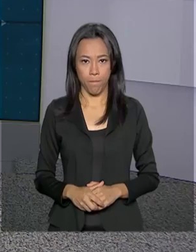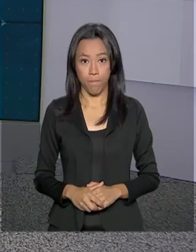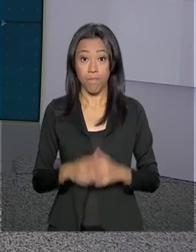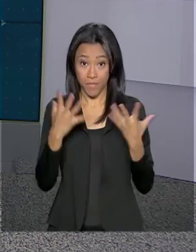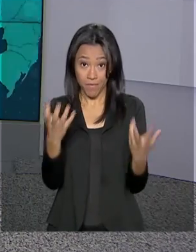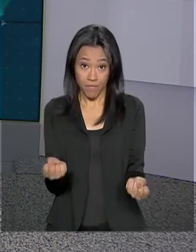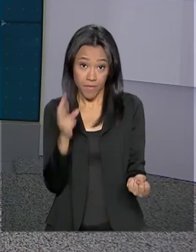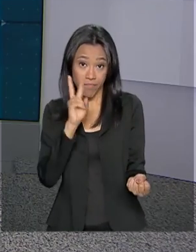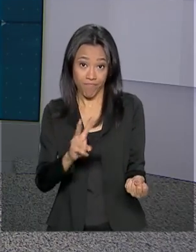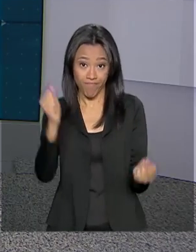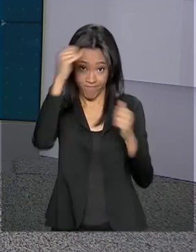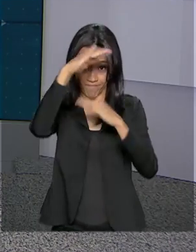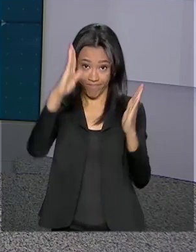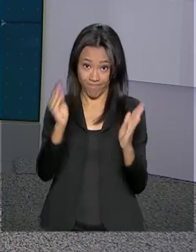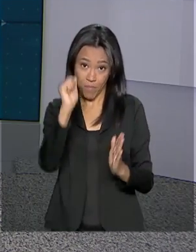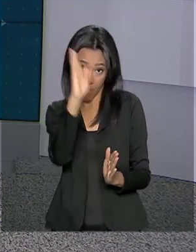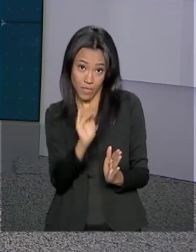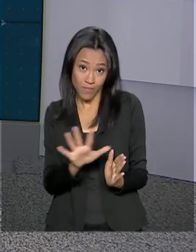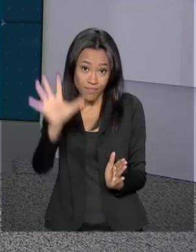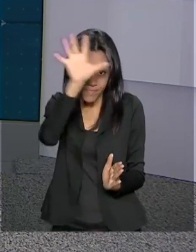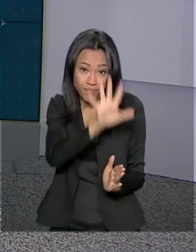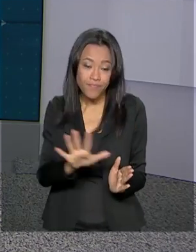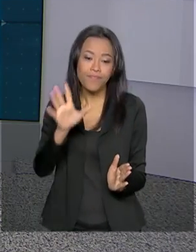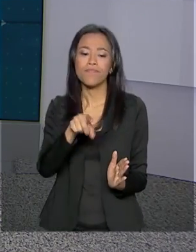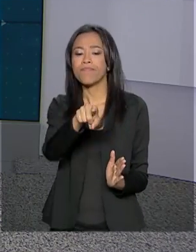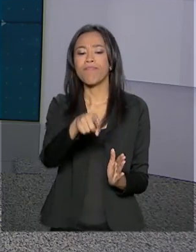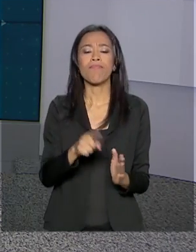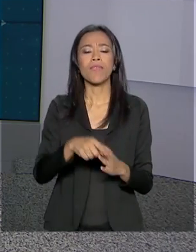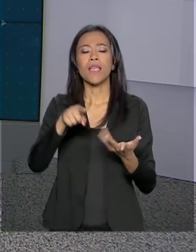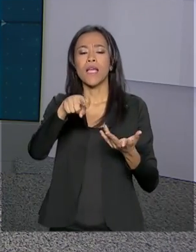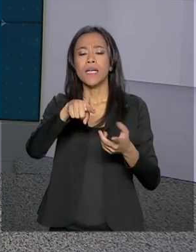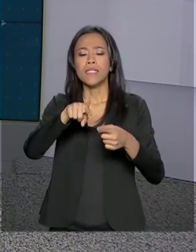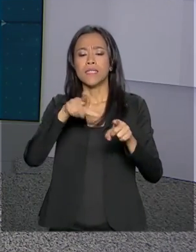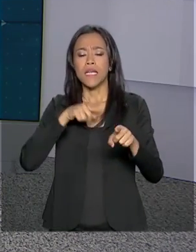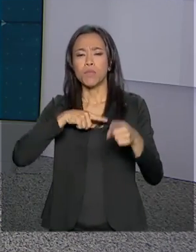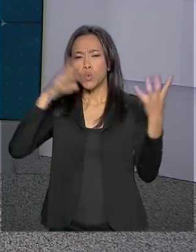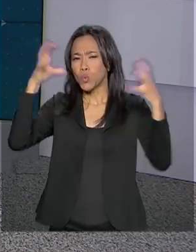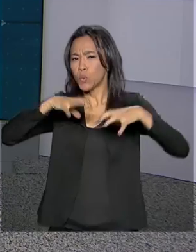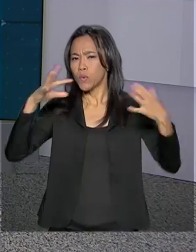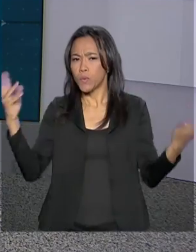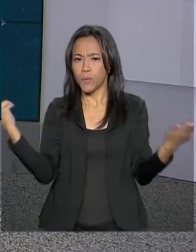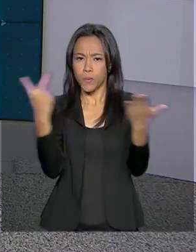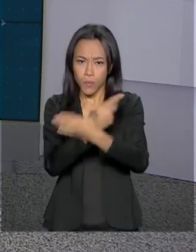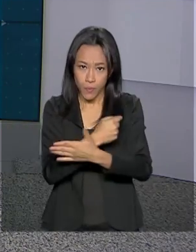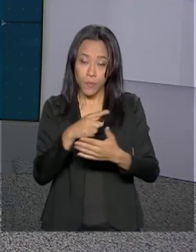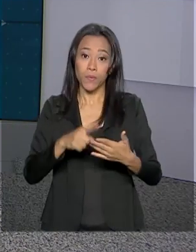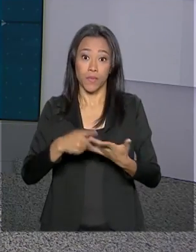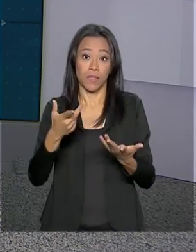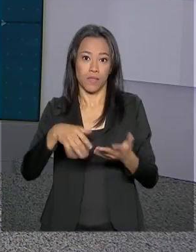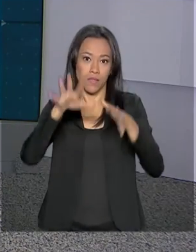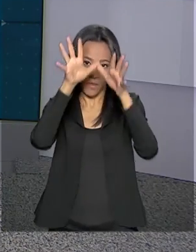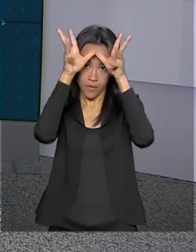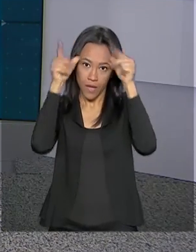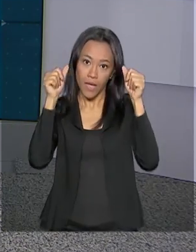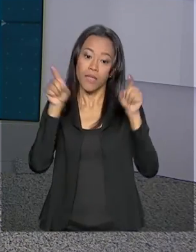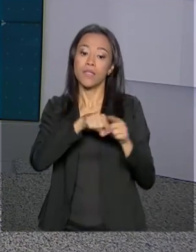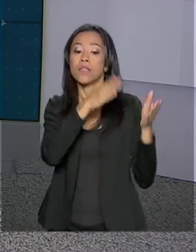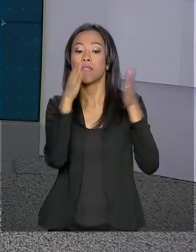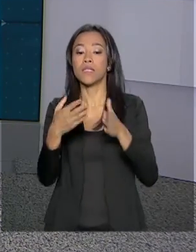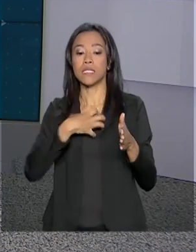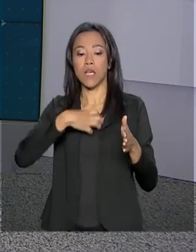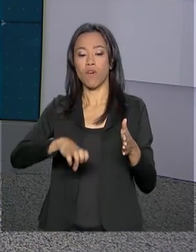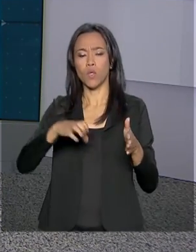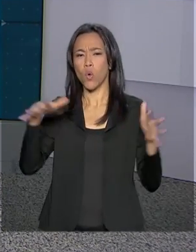Vamos então ao nosso mapa? Olha só, em Boa Vista, nós temos pancadas de chuva. Em Salvador, chuvas isoladas.